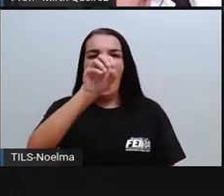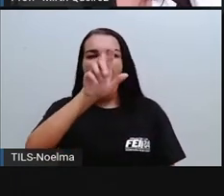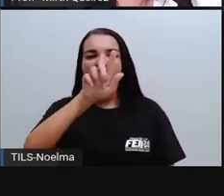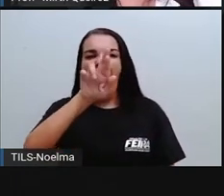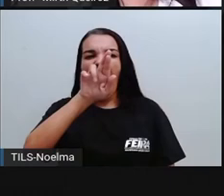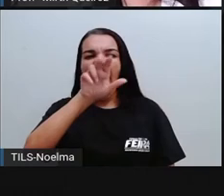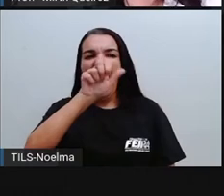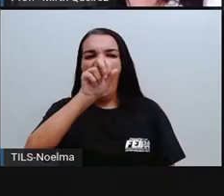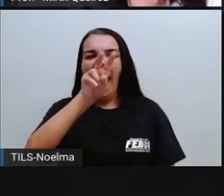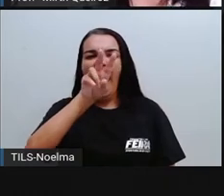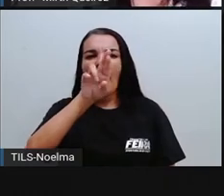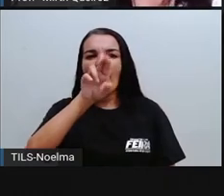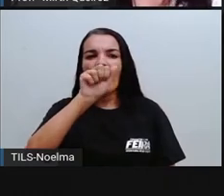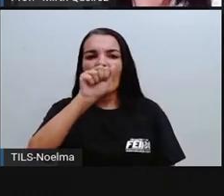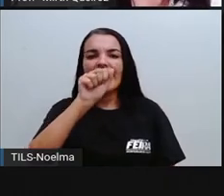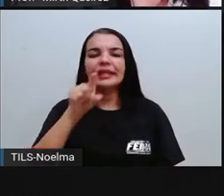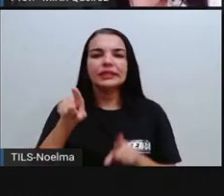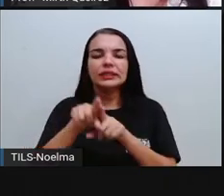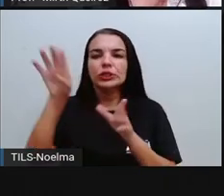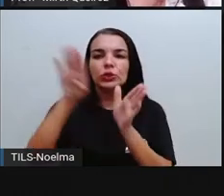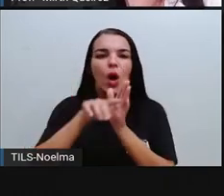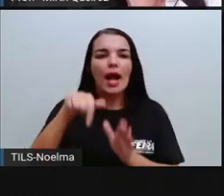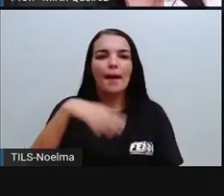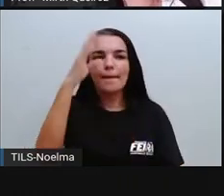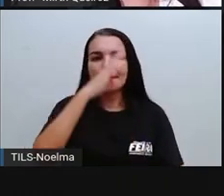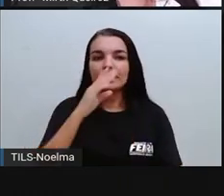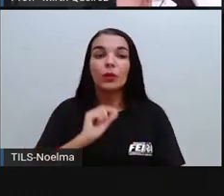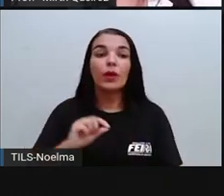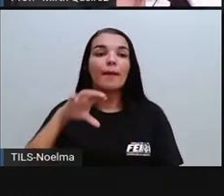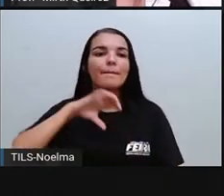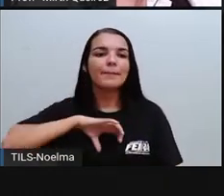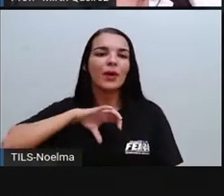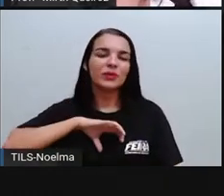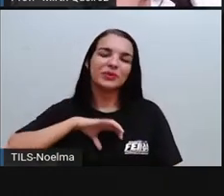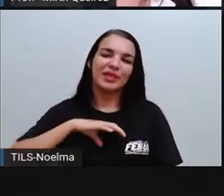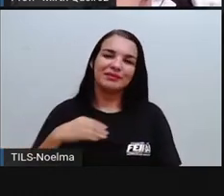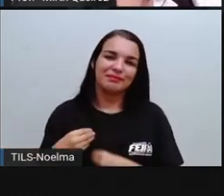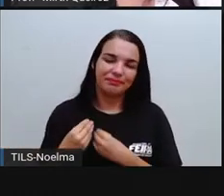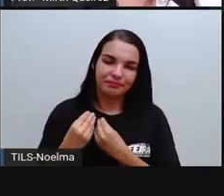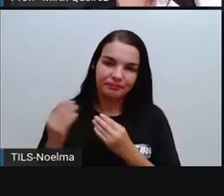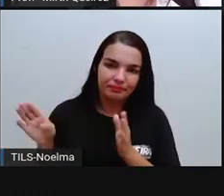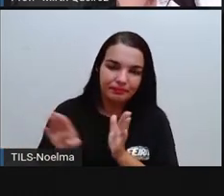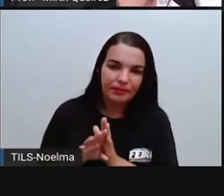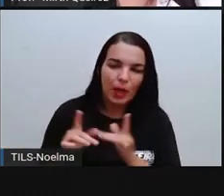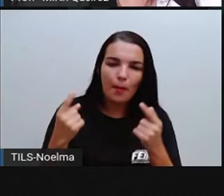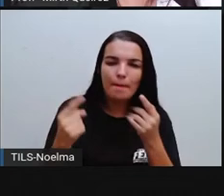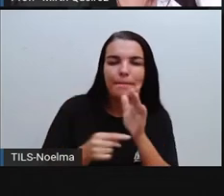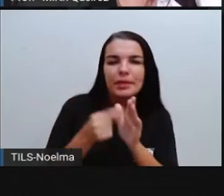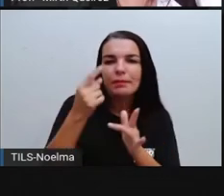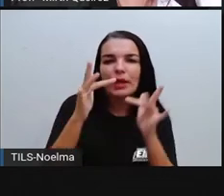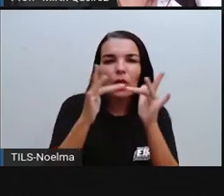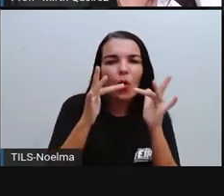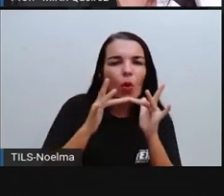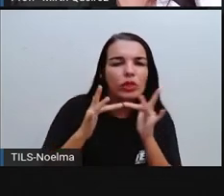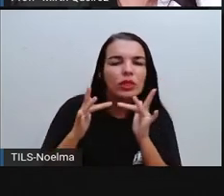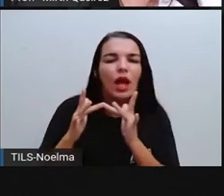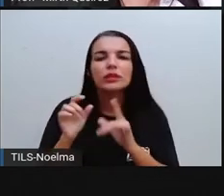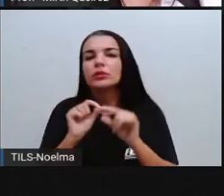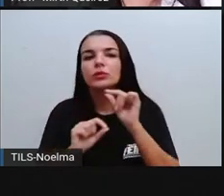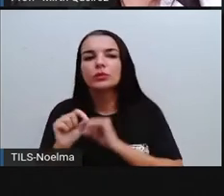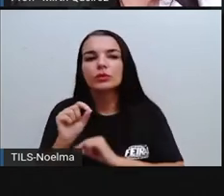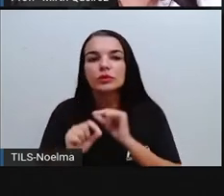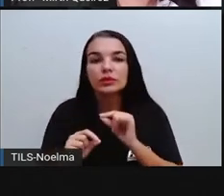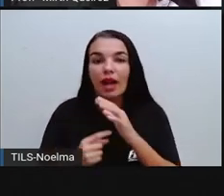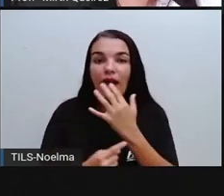Brasil através dos portugueses, né? Que tiveram... Quem teve o primeiro contato com esse tipo